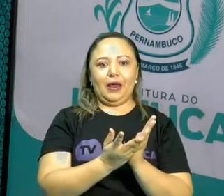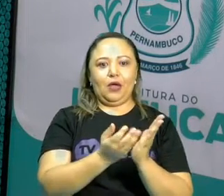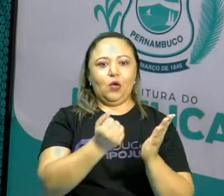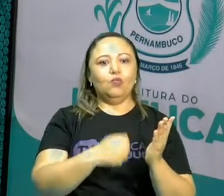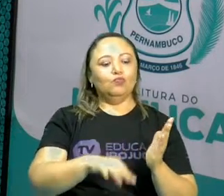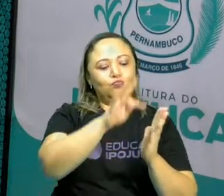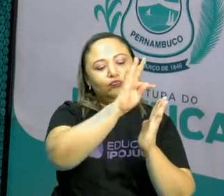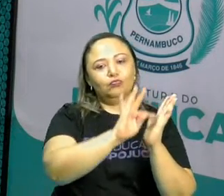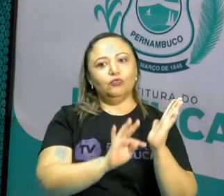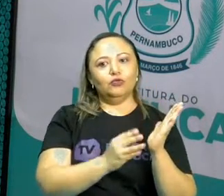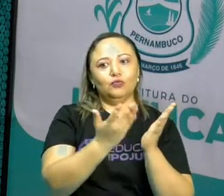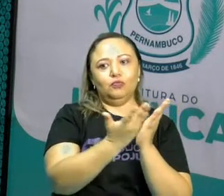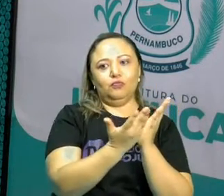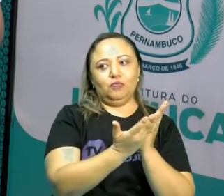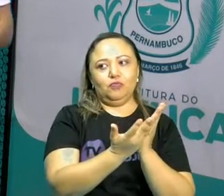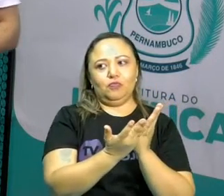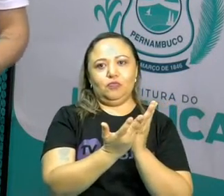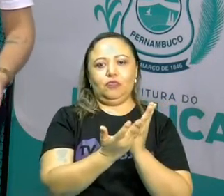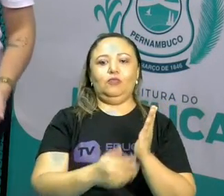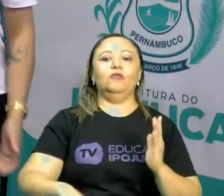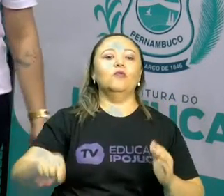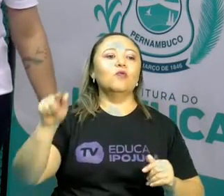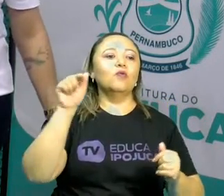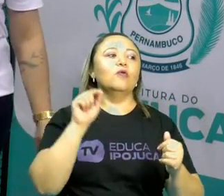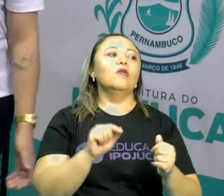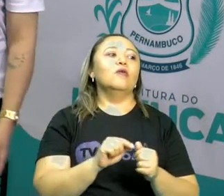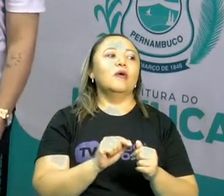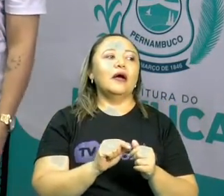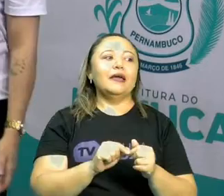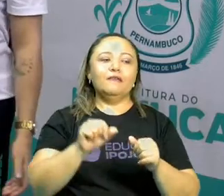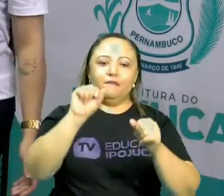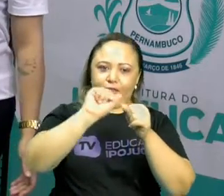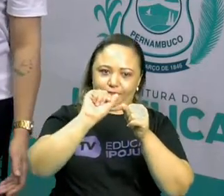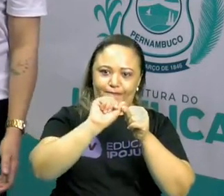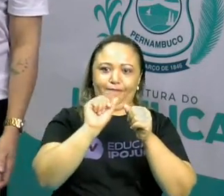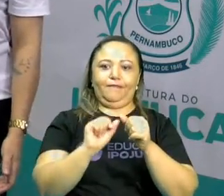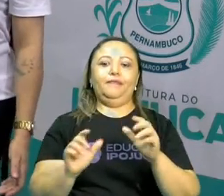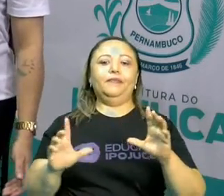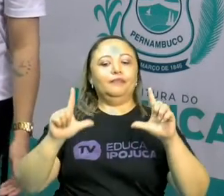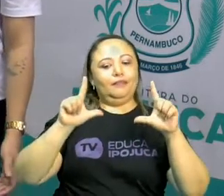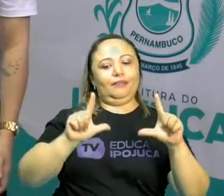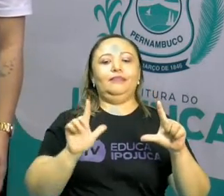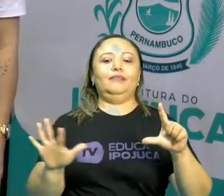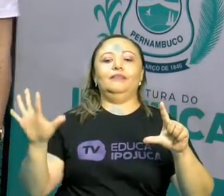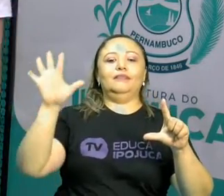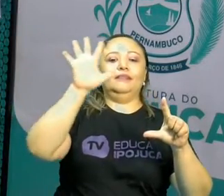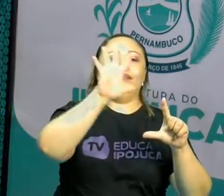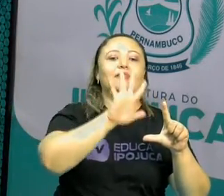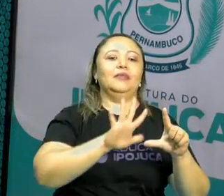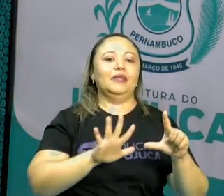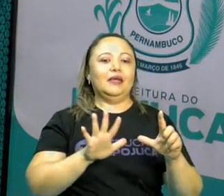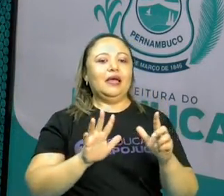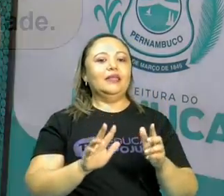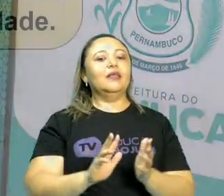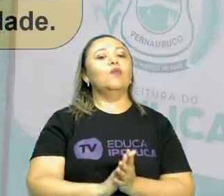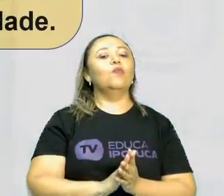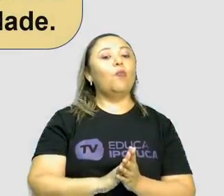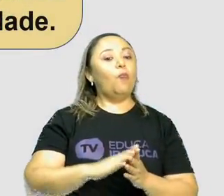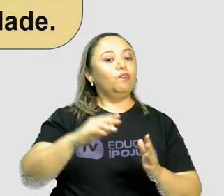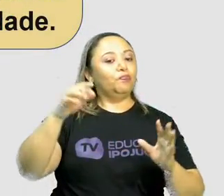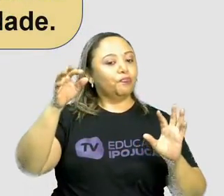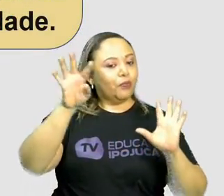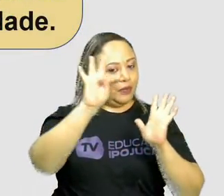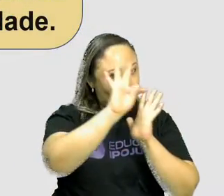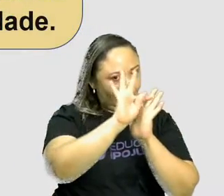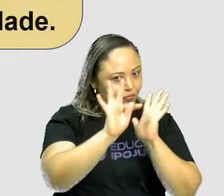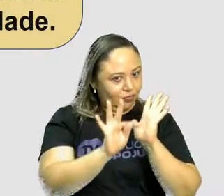que há entre textos, nós chamamos de intertextualidade. Então, a intertextualidade pessoal é a